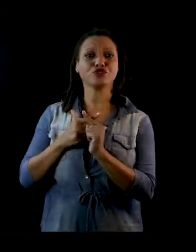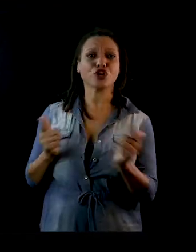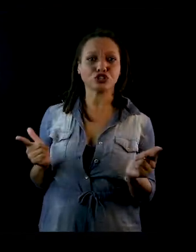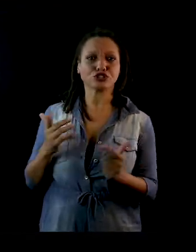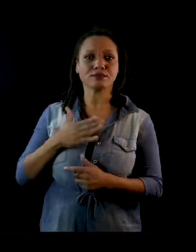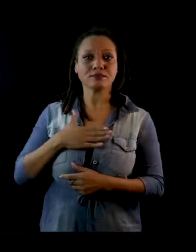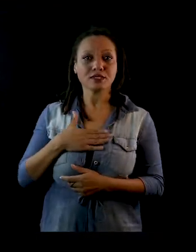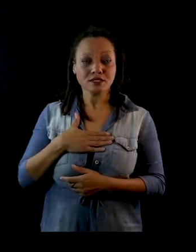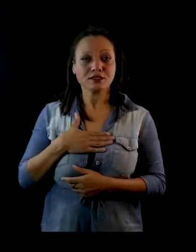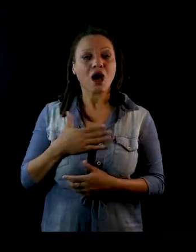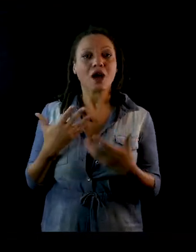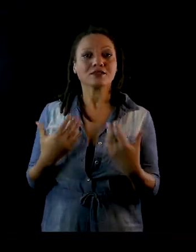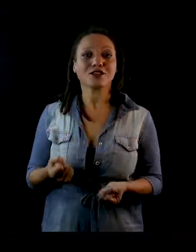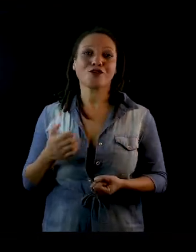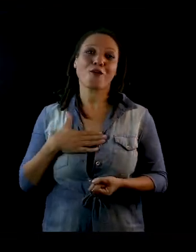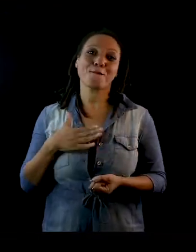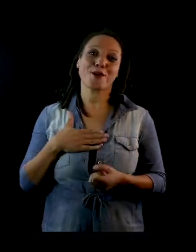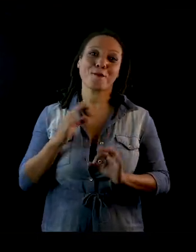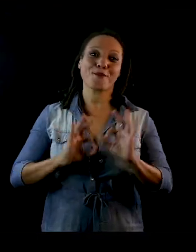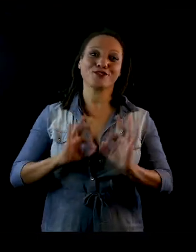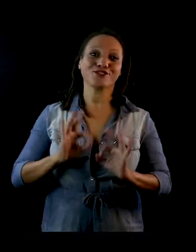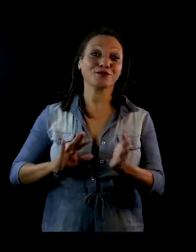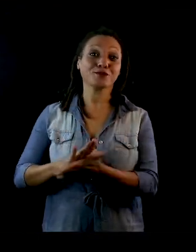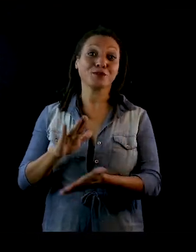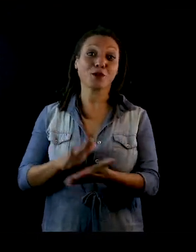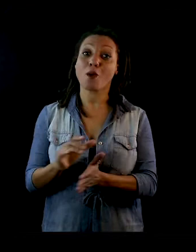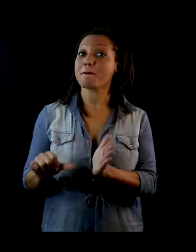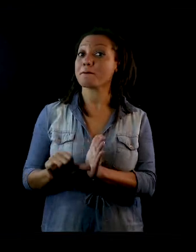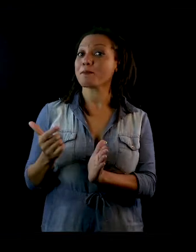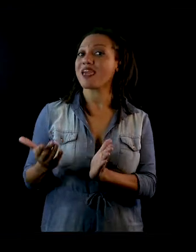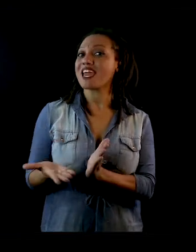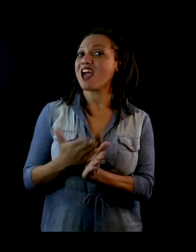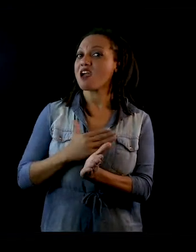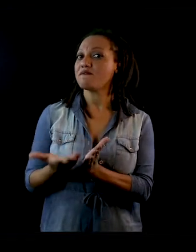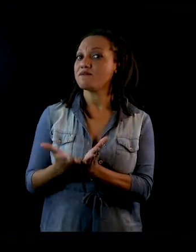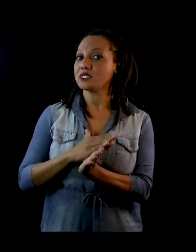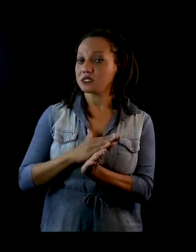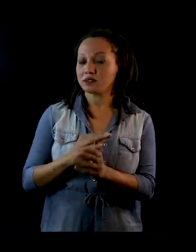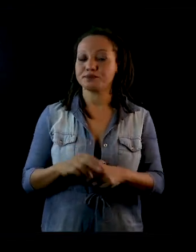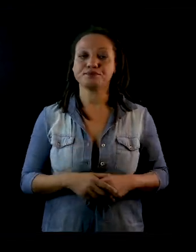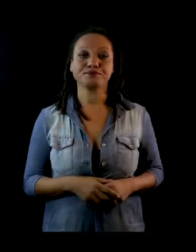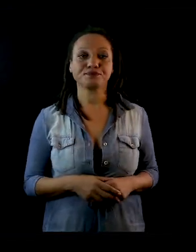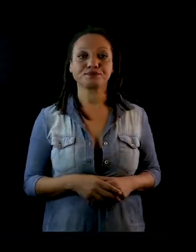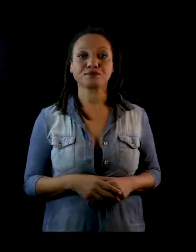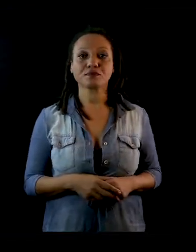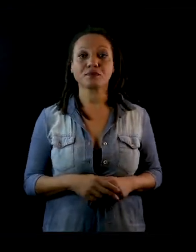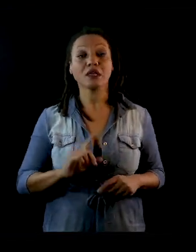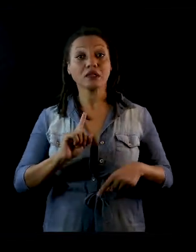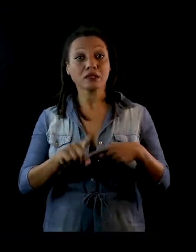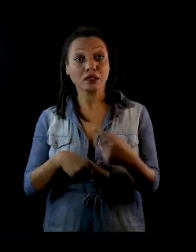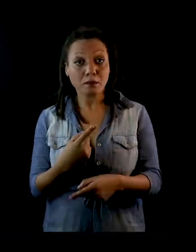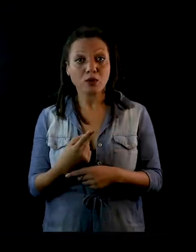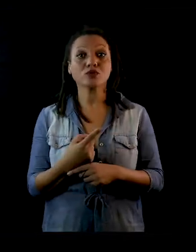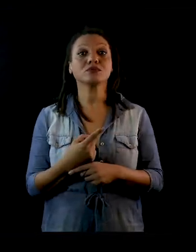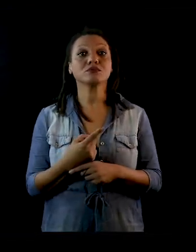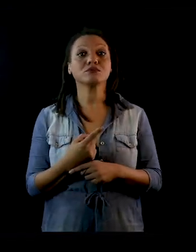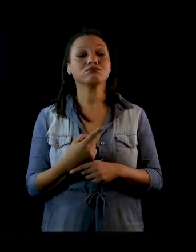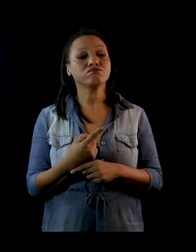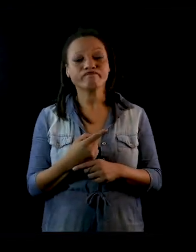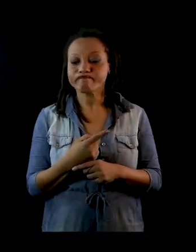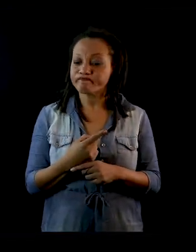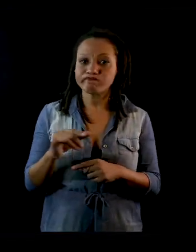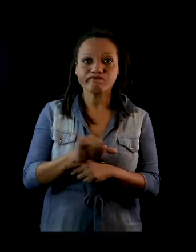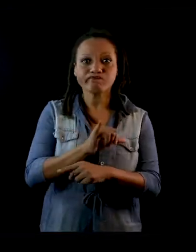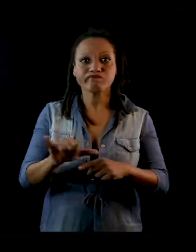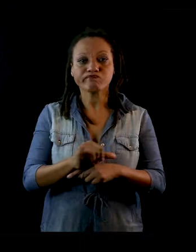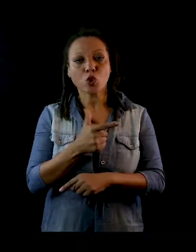publicou, ela aceitou, abraçou o projeto e publicou a primeira revista. A partir daí, eu comecei a buscar outras coisas,